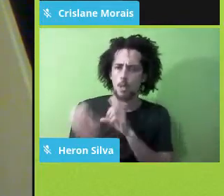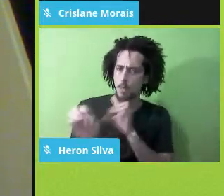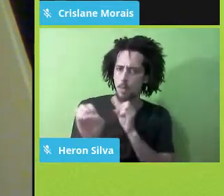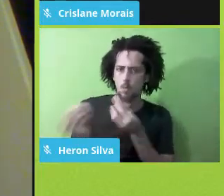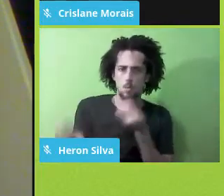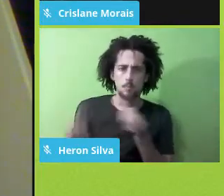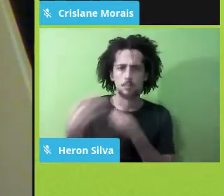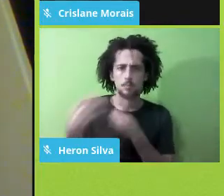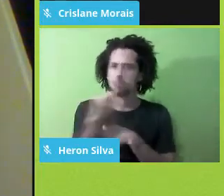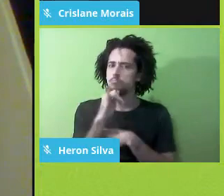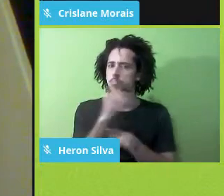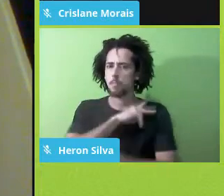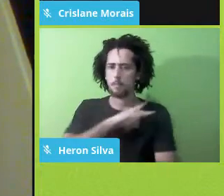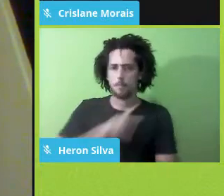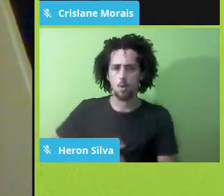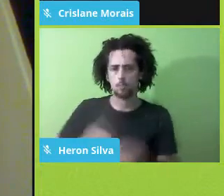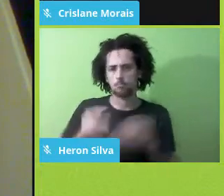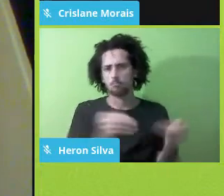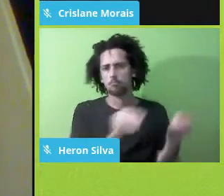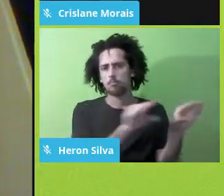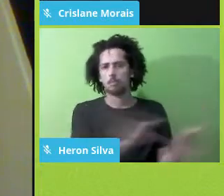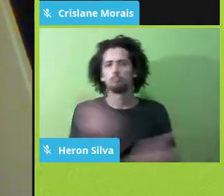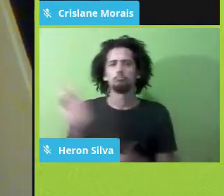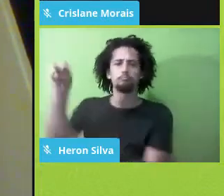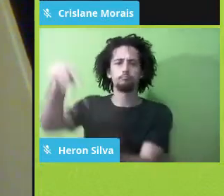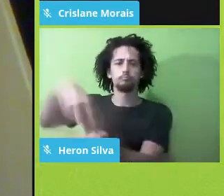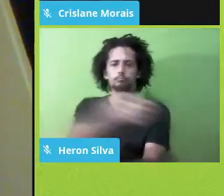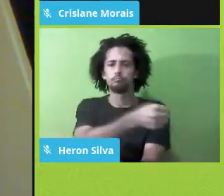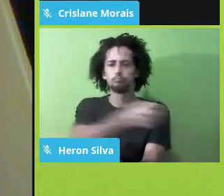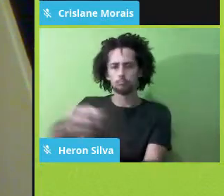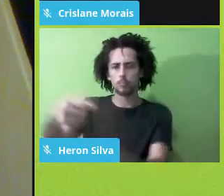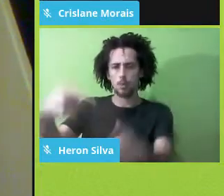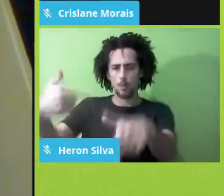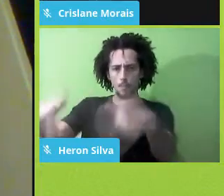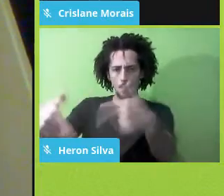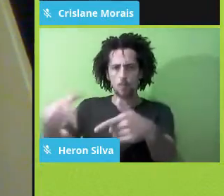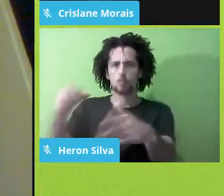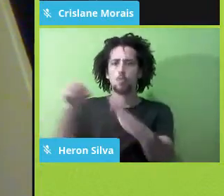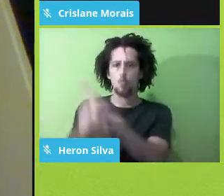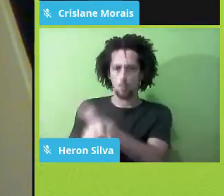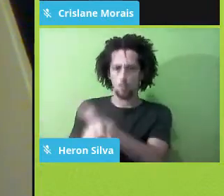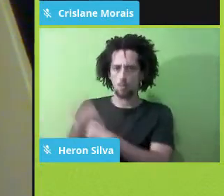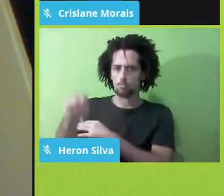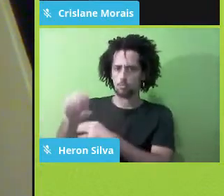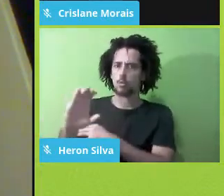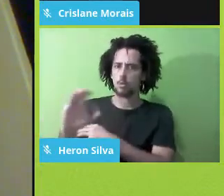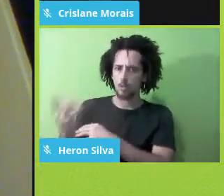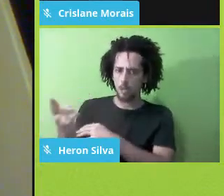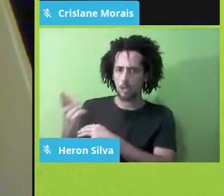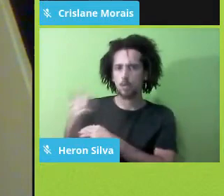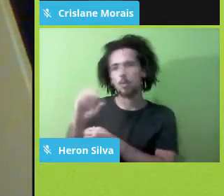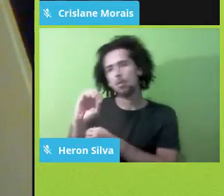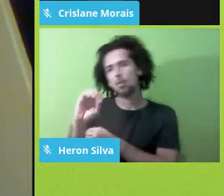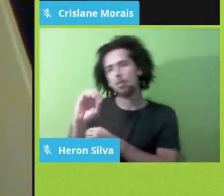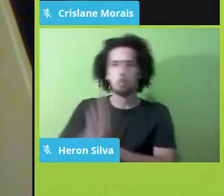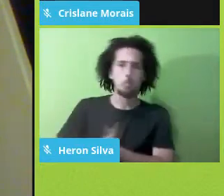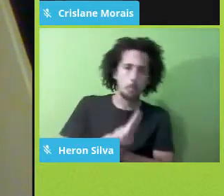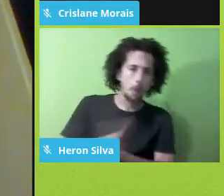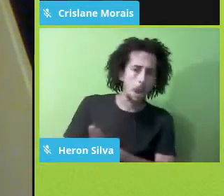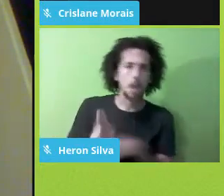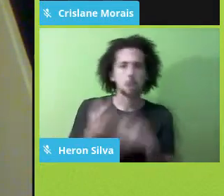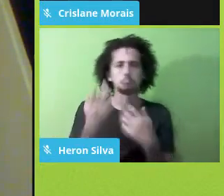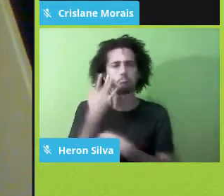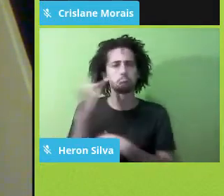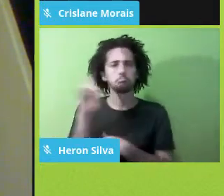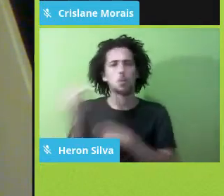uma escola pública e bota ali um professor, ele tem que ser concursado, né? Ou você coloca ali um padre, um pastor, eu nunca consegui